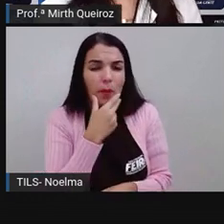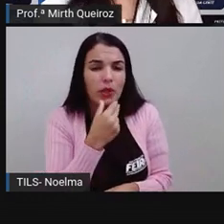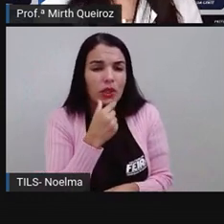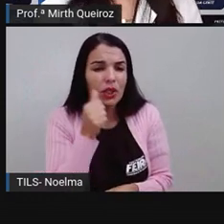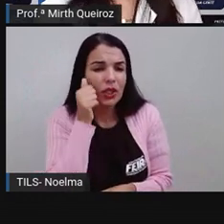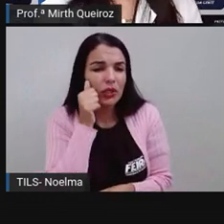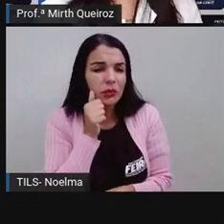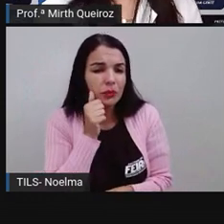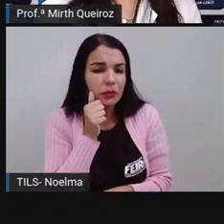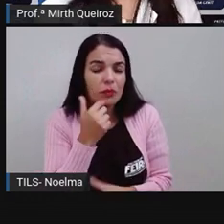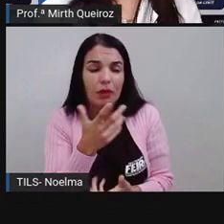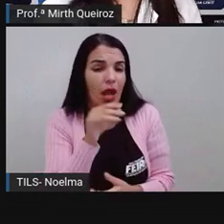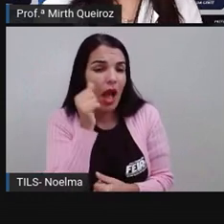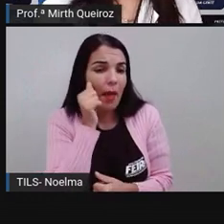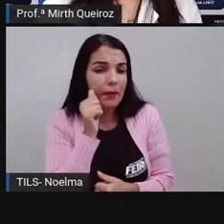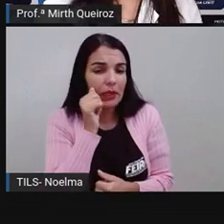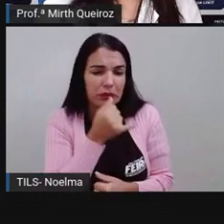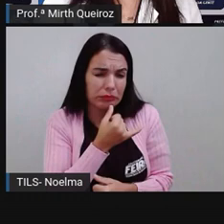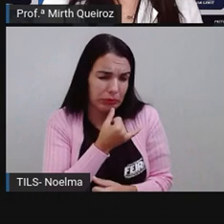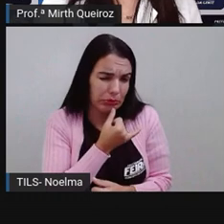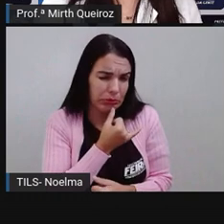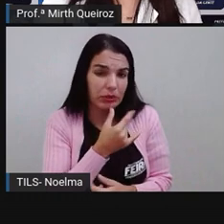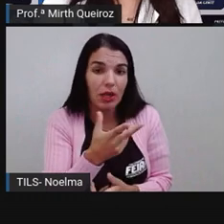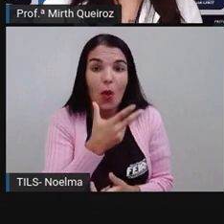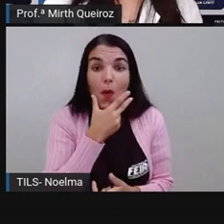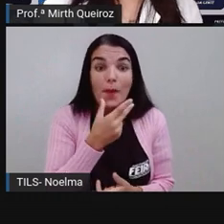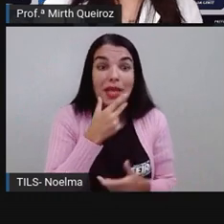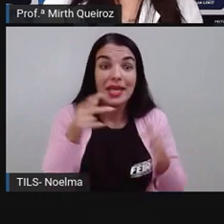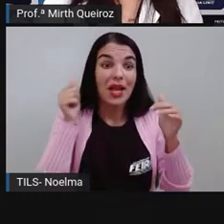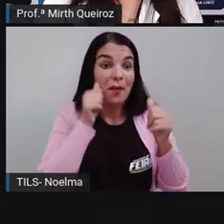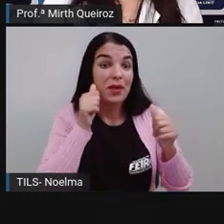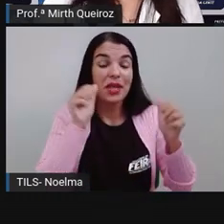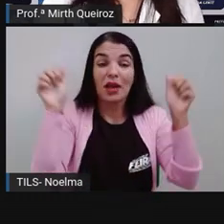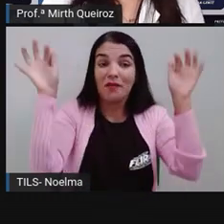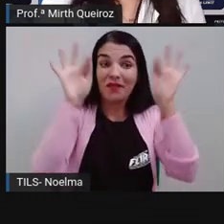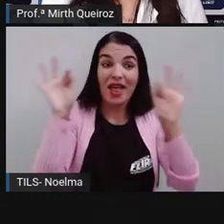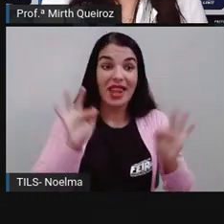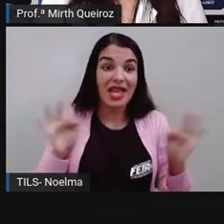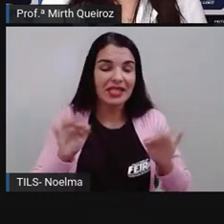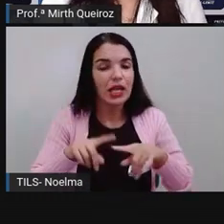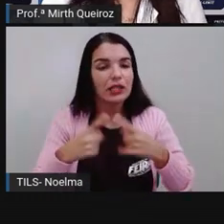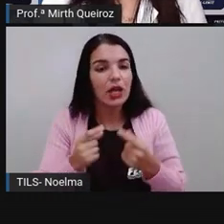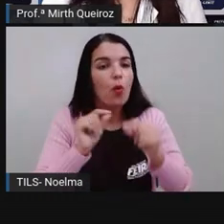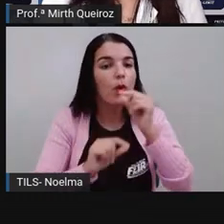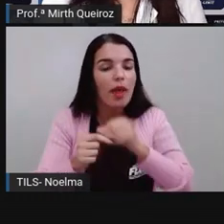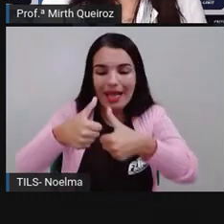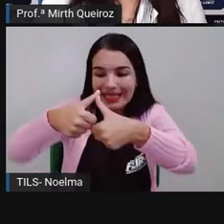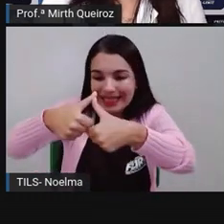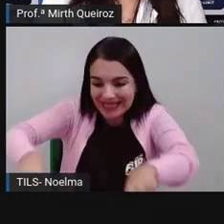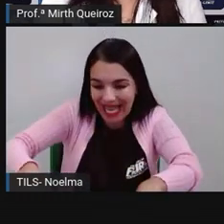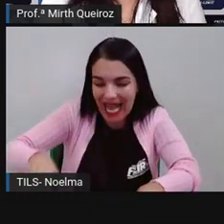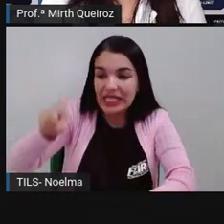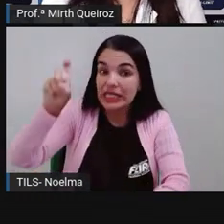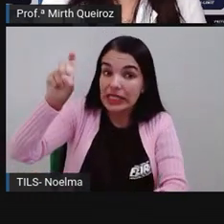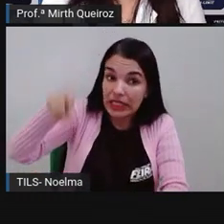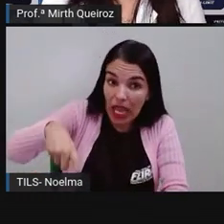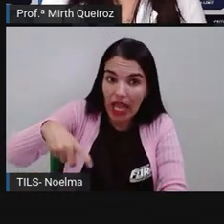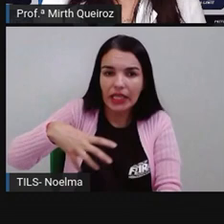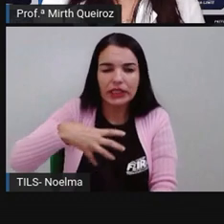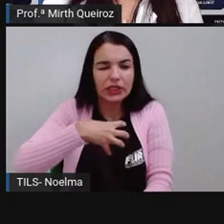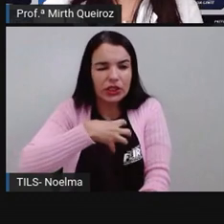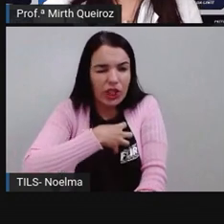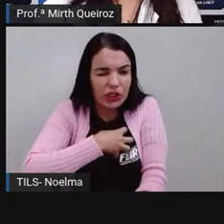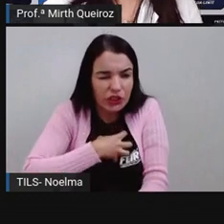menino e a menina ali, nesse caso, estão aí felizes. Então, o estar, ser e sentir